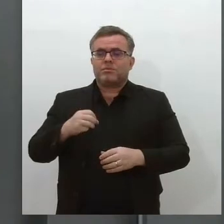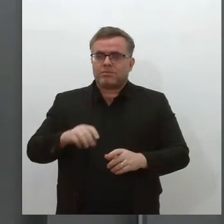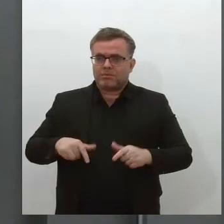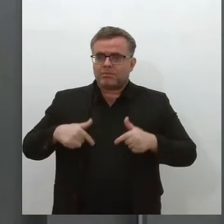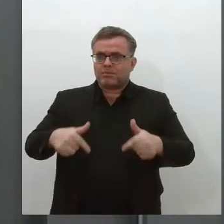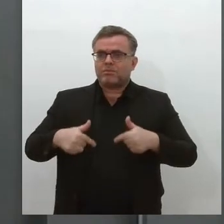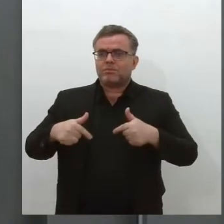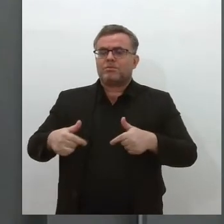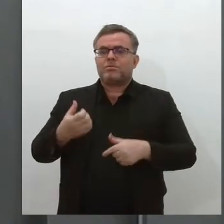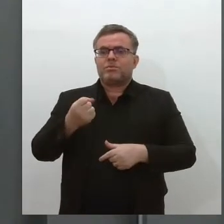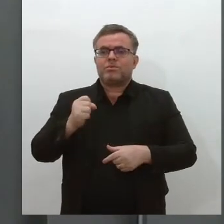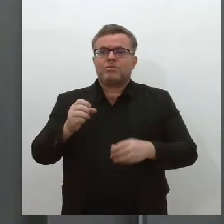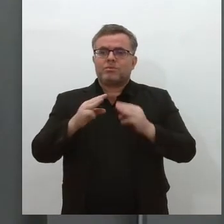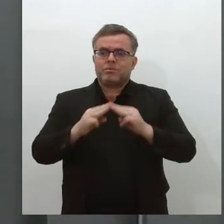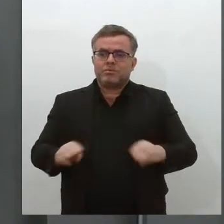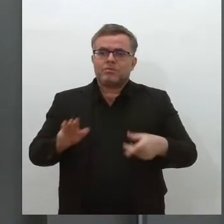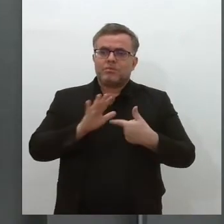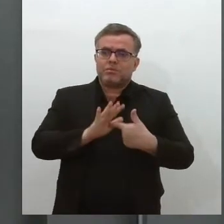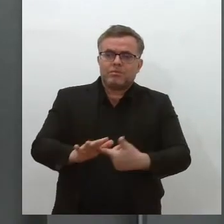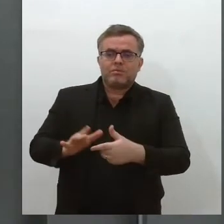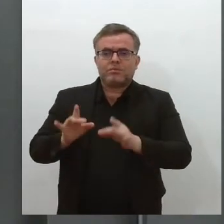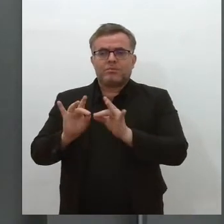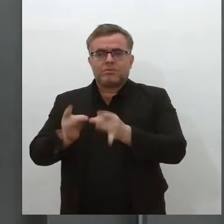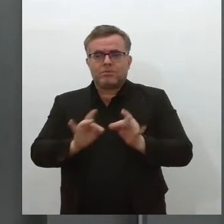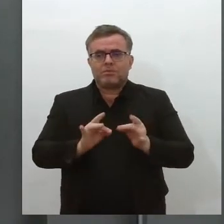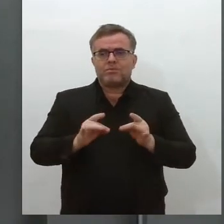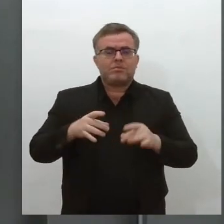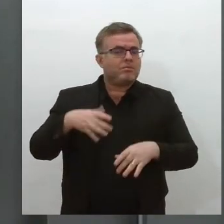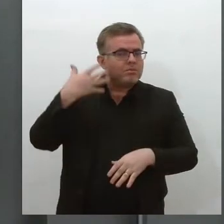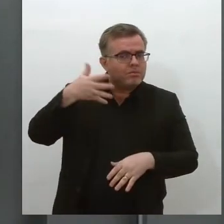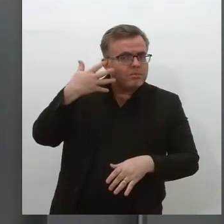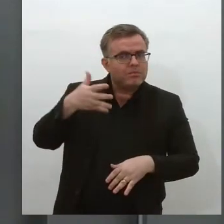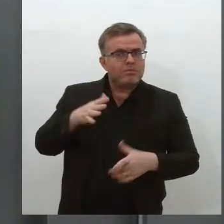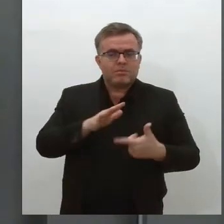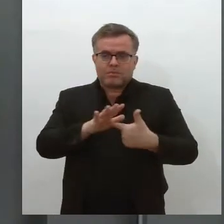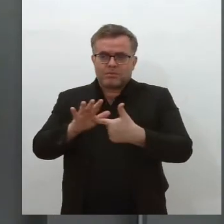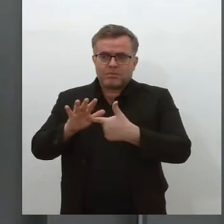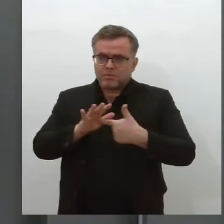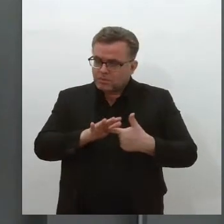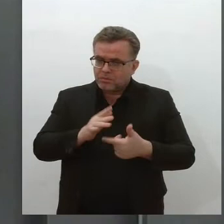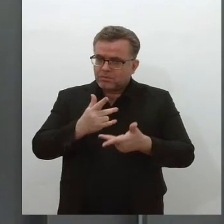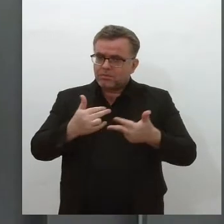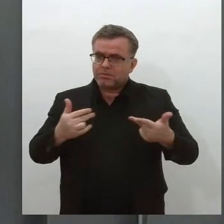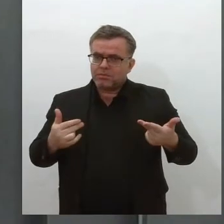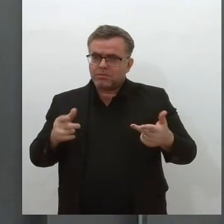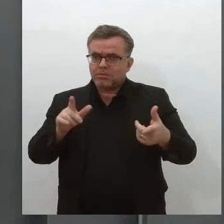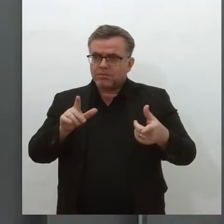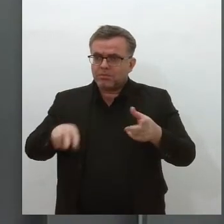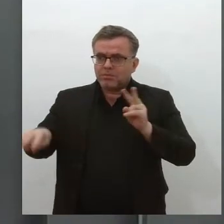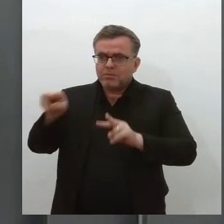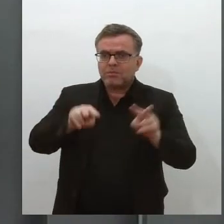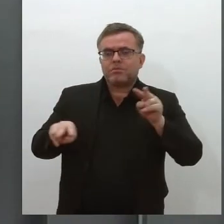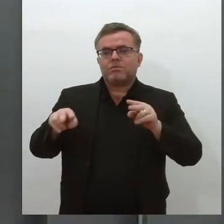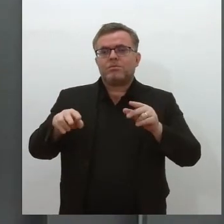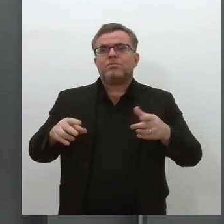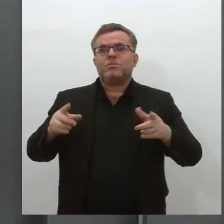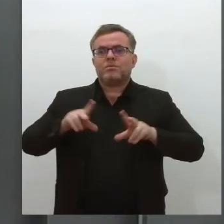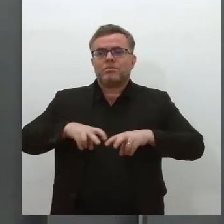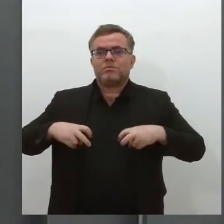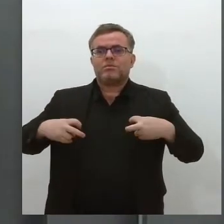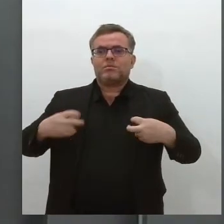exposições, oficinas, seminários, exibições de obras audiovisuais, mesas redondas e apresentações